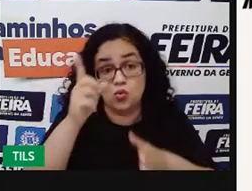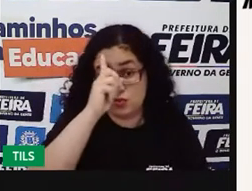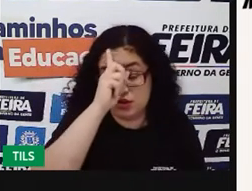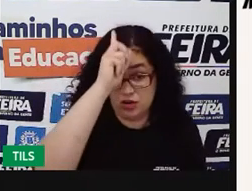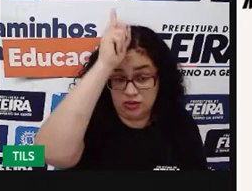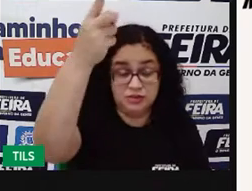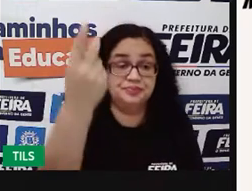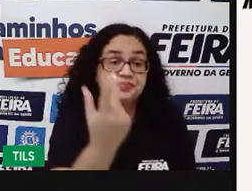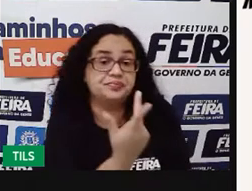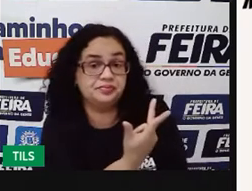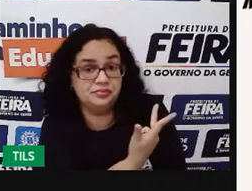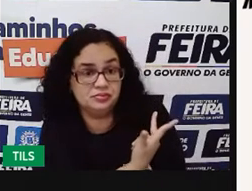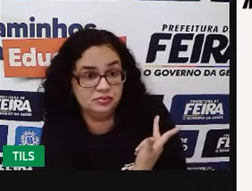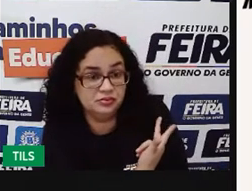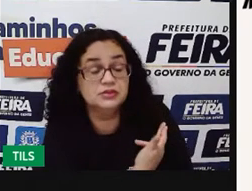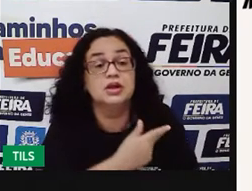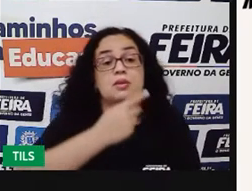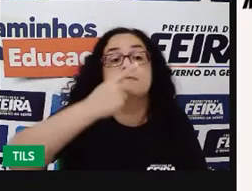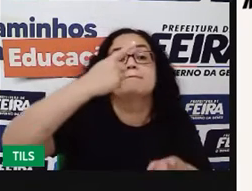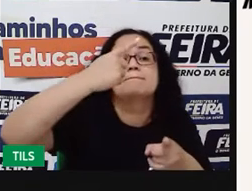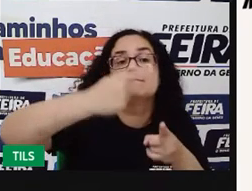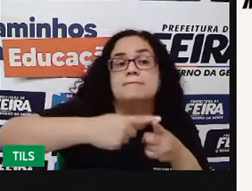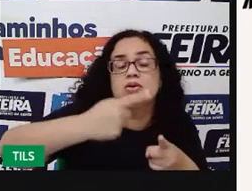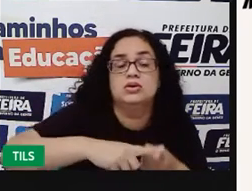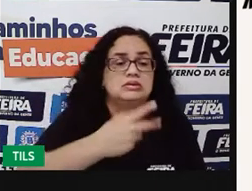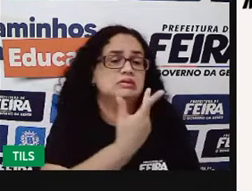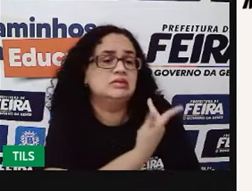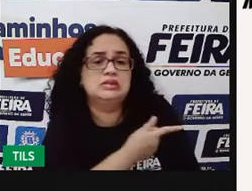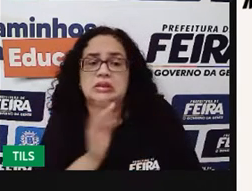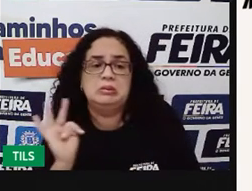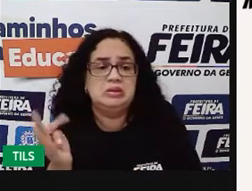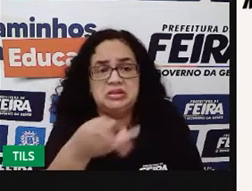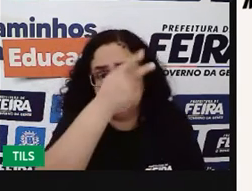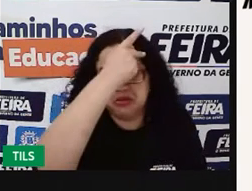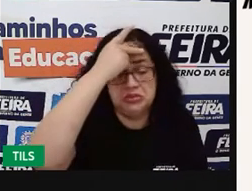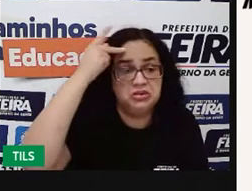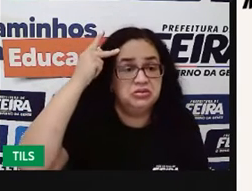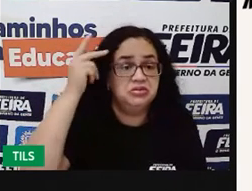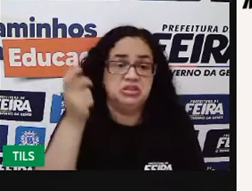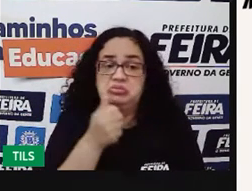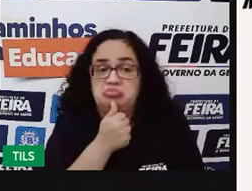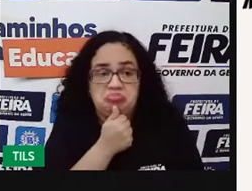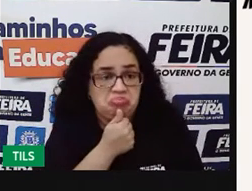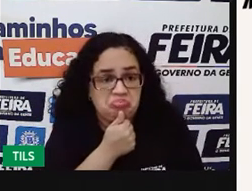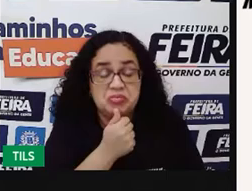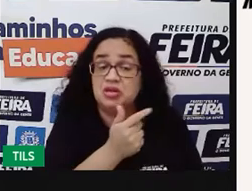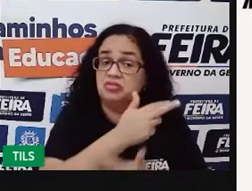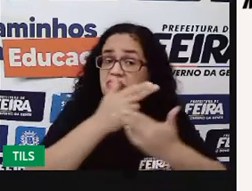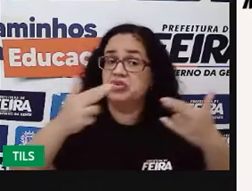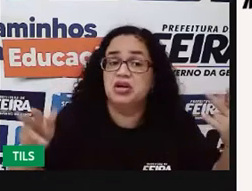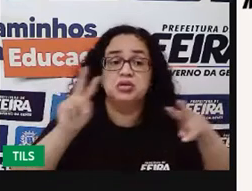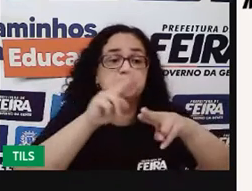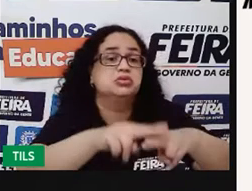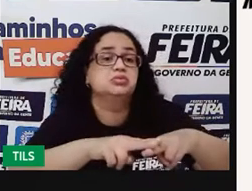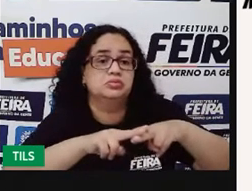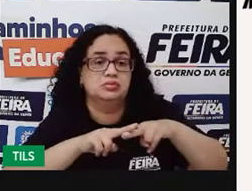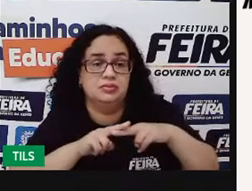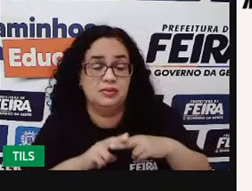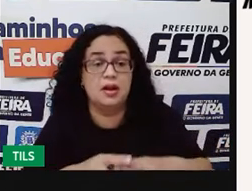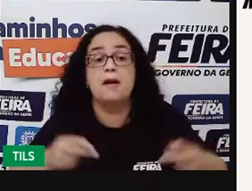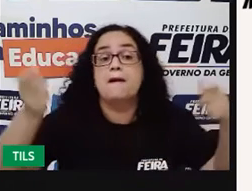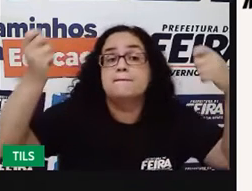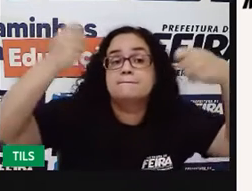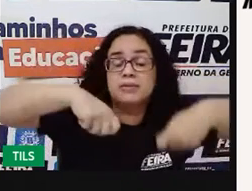vacinação, né? Porque não tem vacina pra todo mundo no momento ainda, por diversos motivos. Então, tudo isso